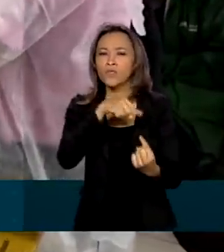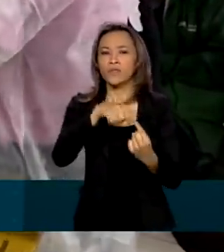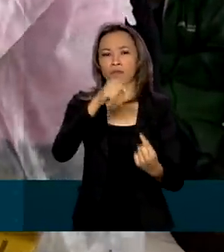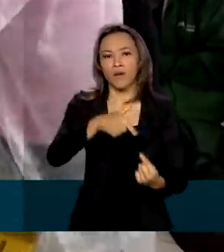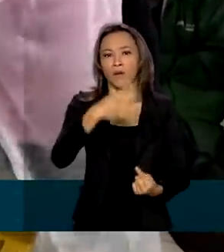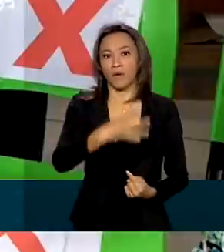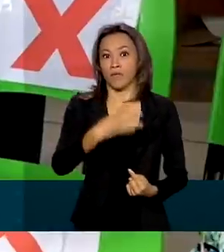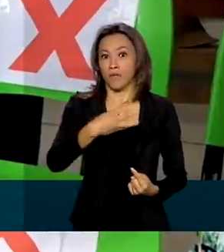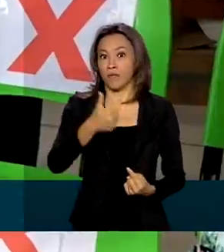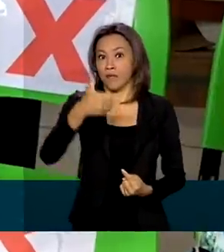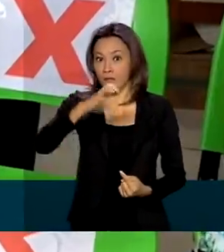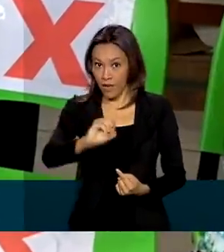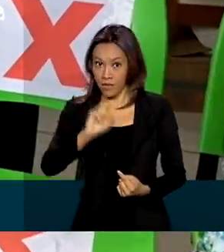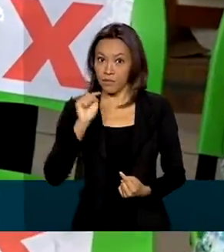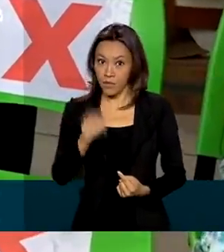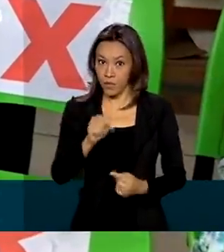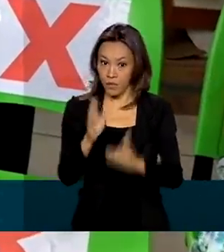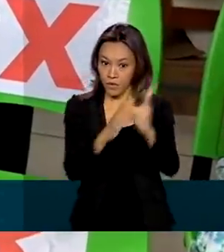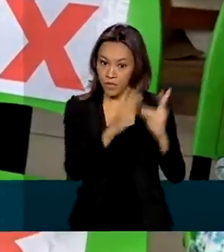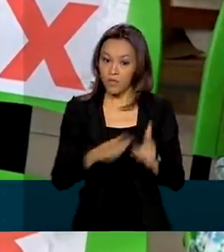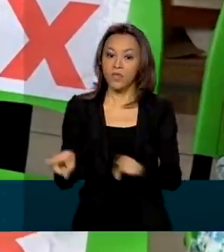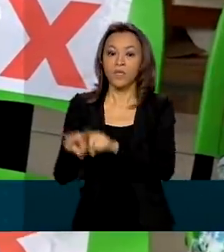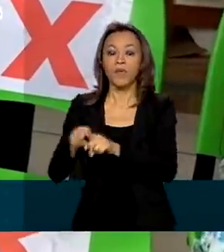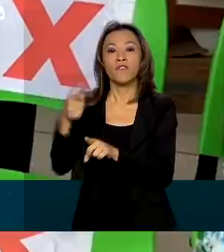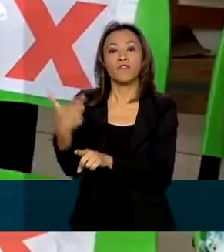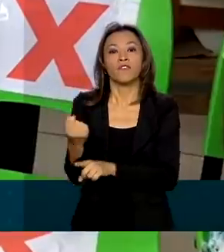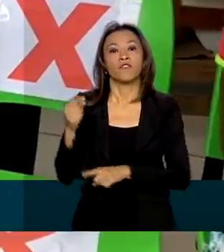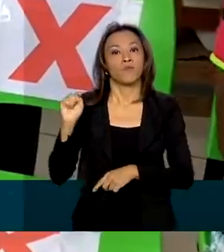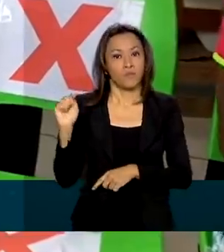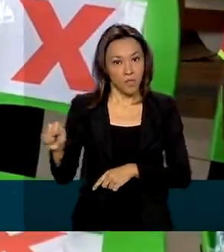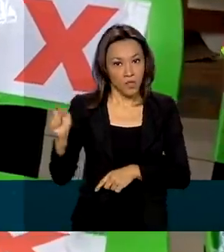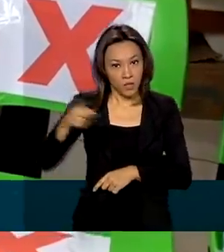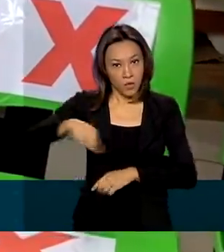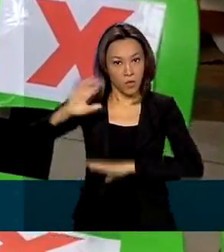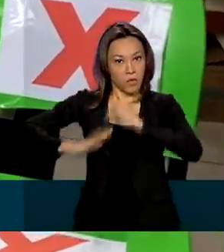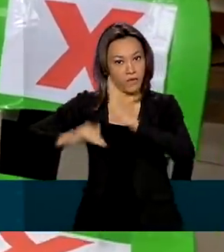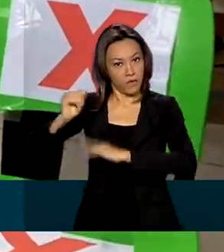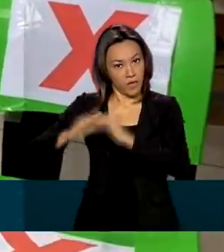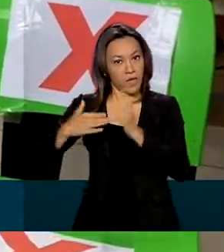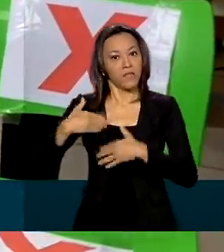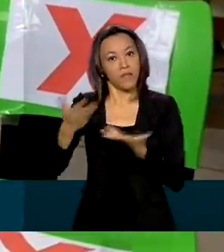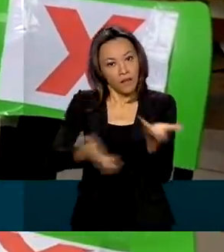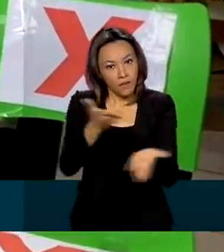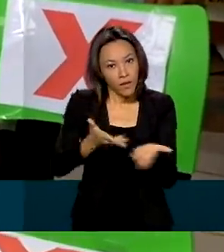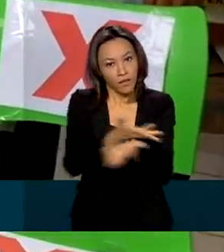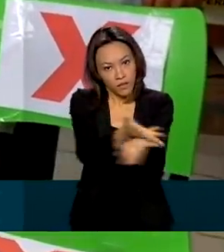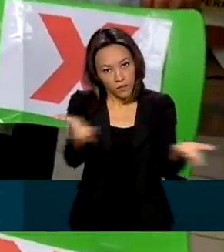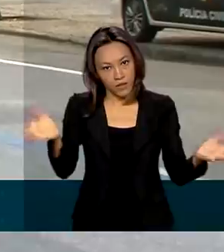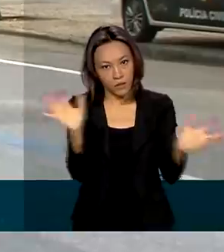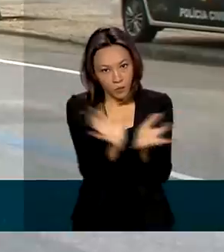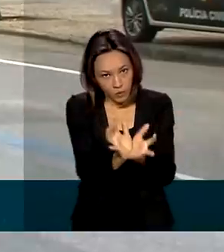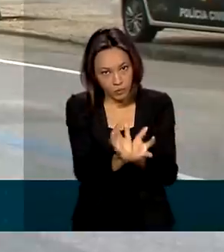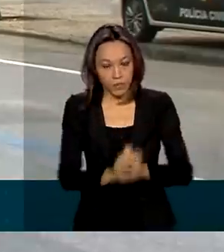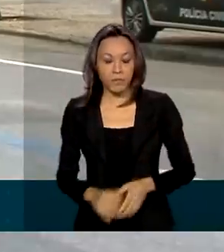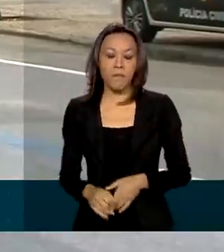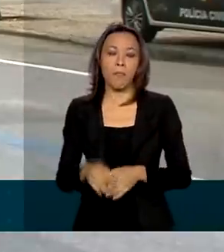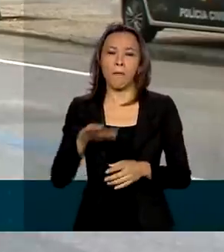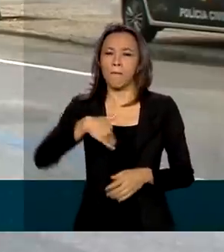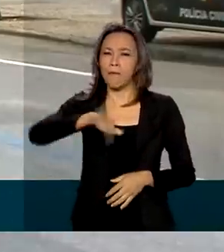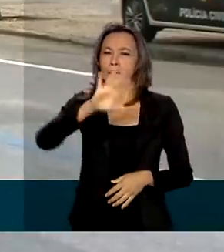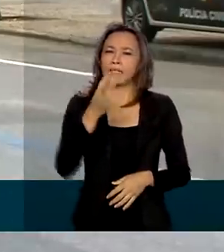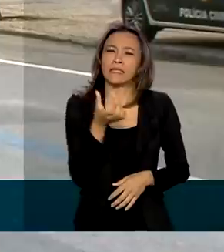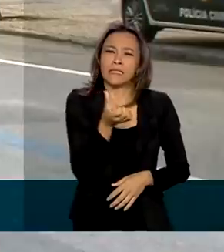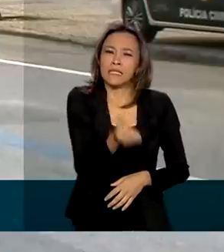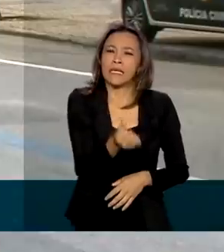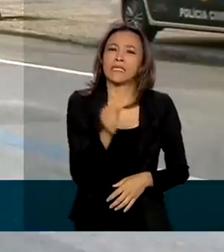e 20 mil profissionais de saúde que atuam diretamente no atendimento a esta população. A imunização acontece em mais de 6 mil